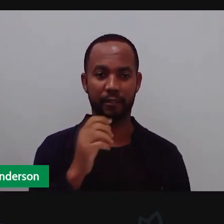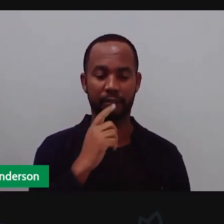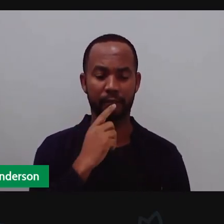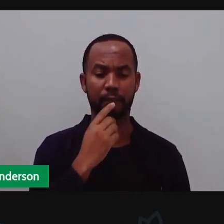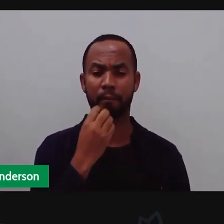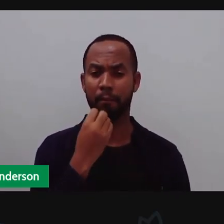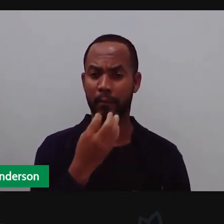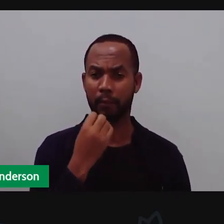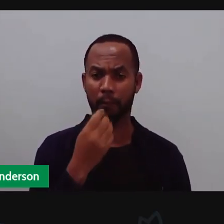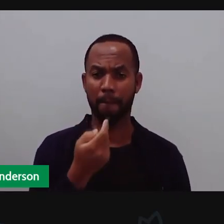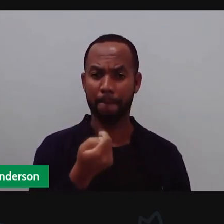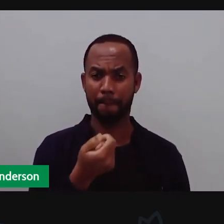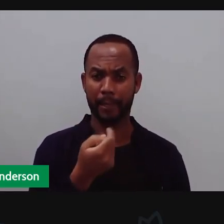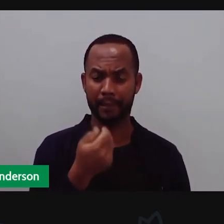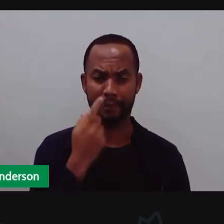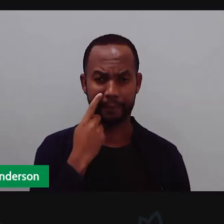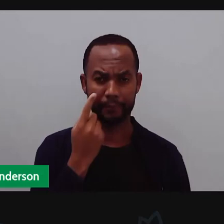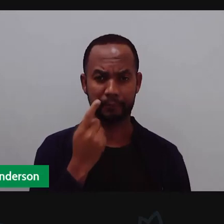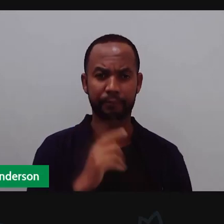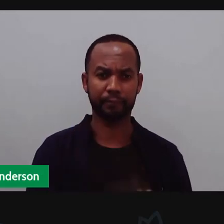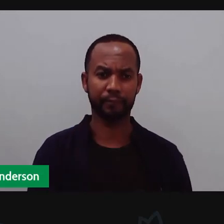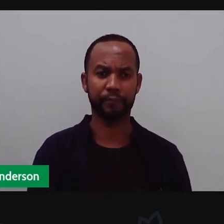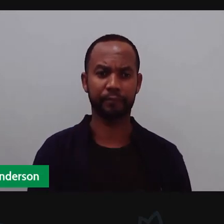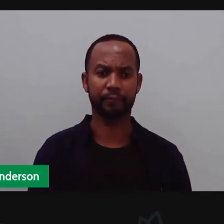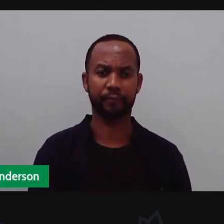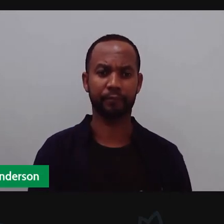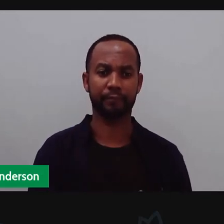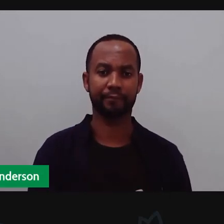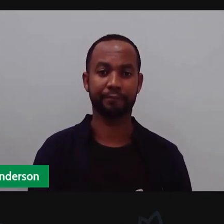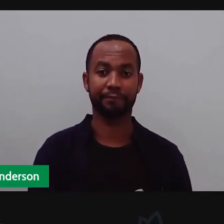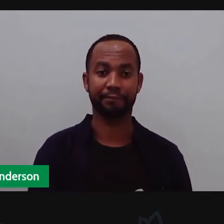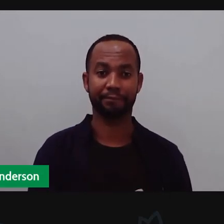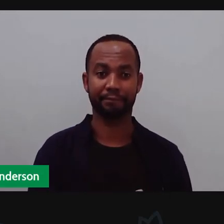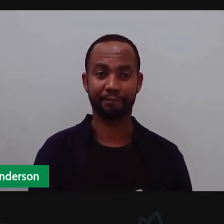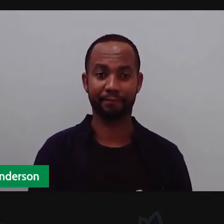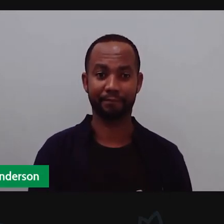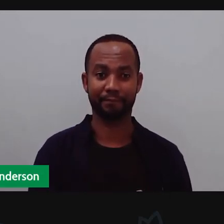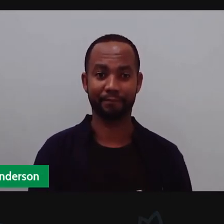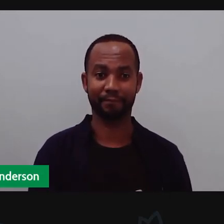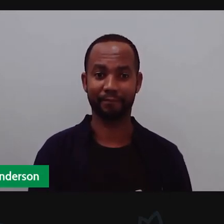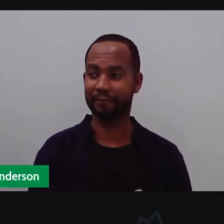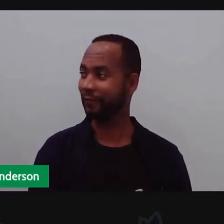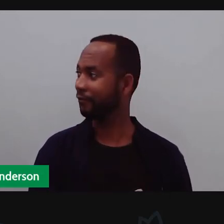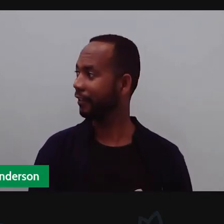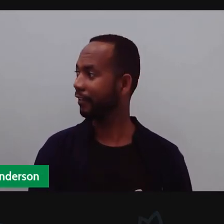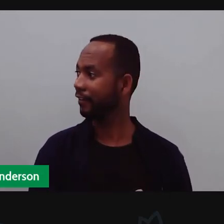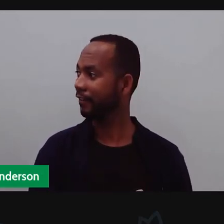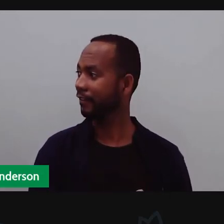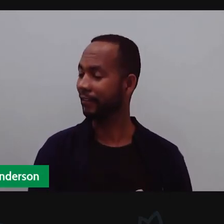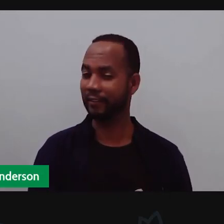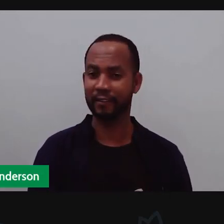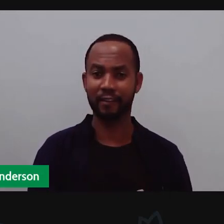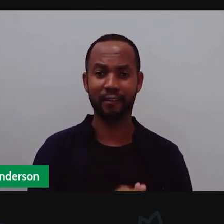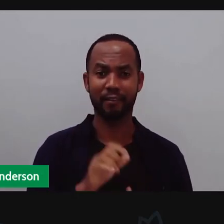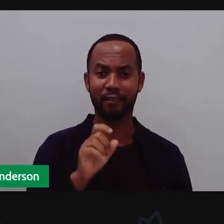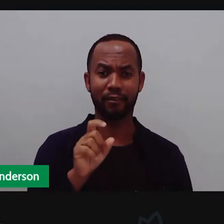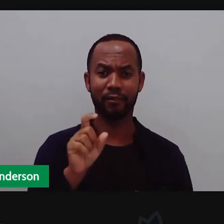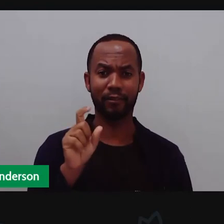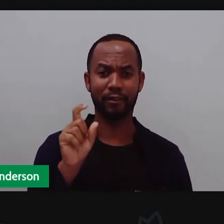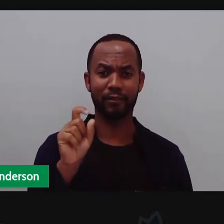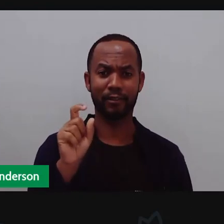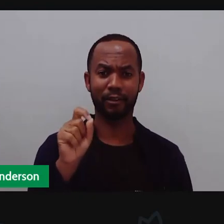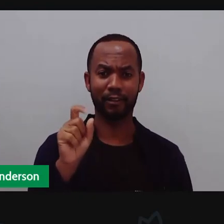batendo na porta. E aí, Anderson? Isso é toque, toque? Como é toque, toque? Fazer?